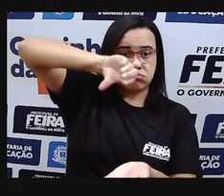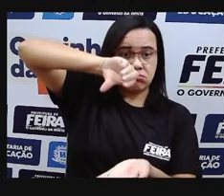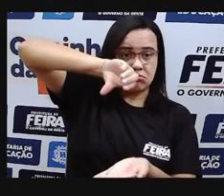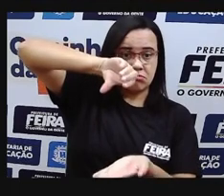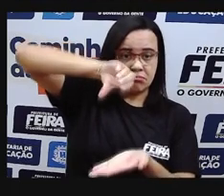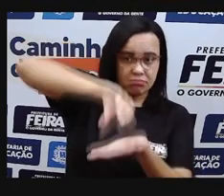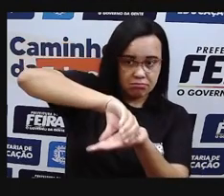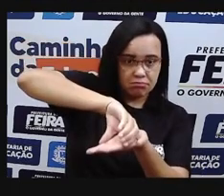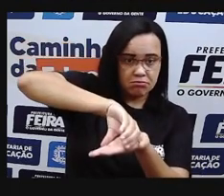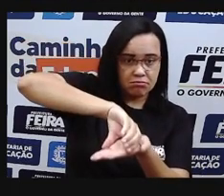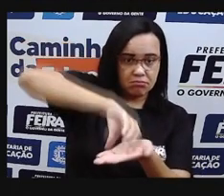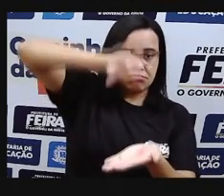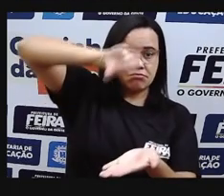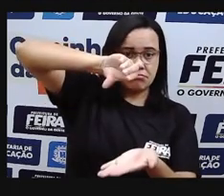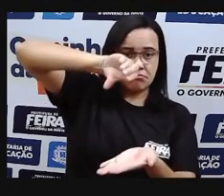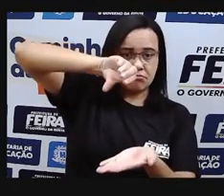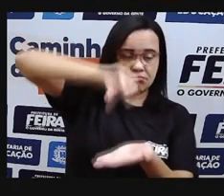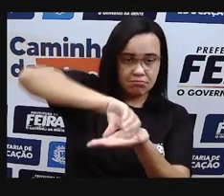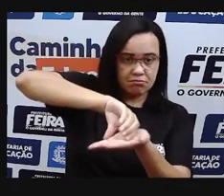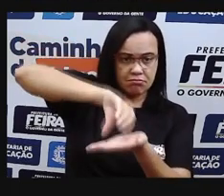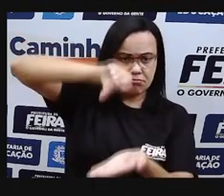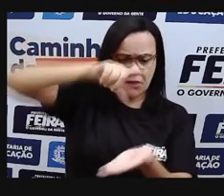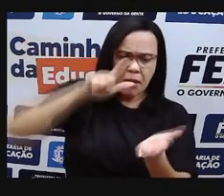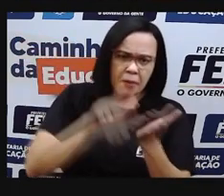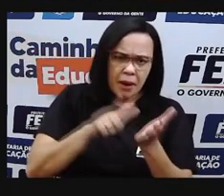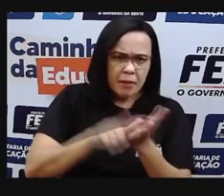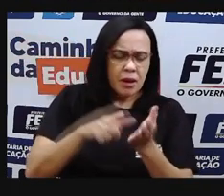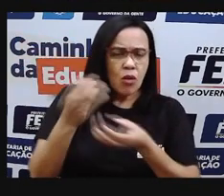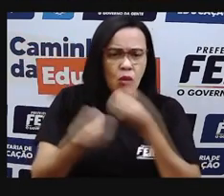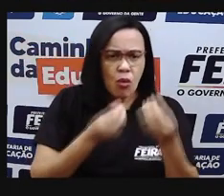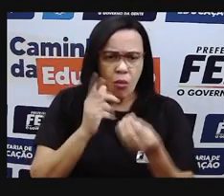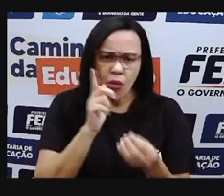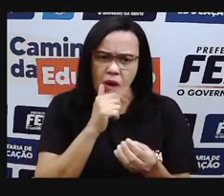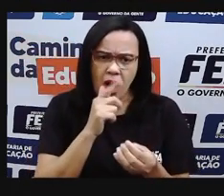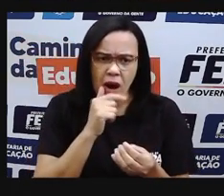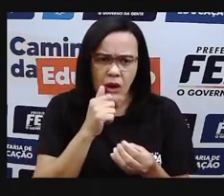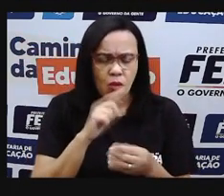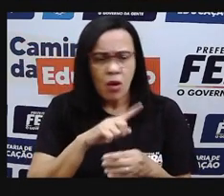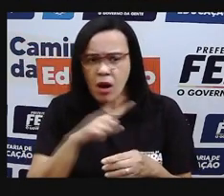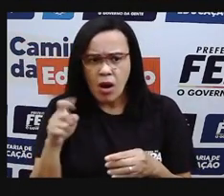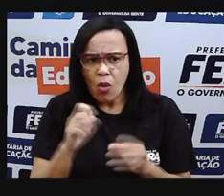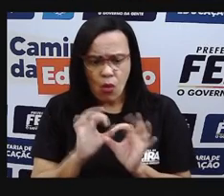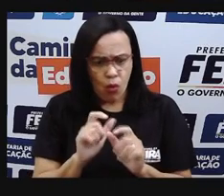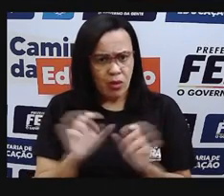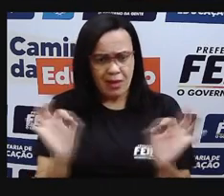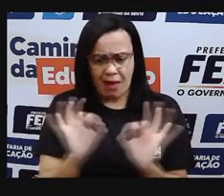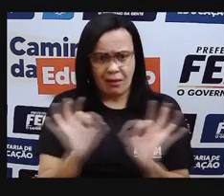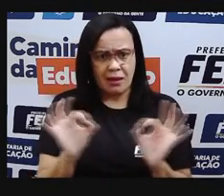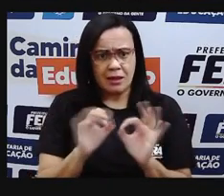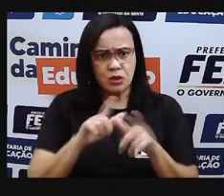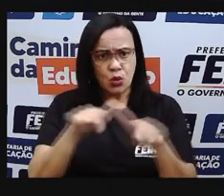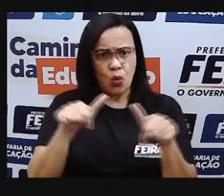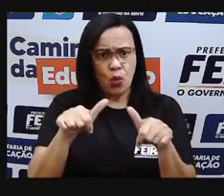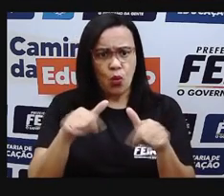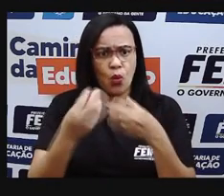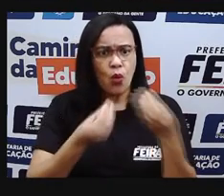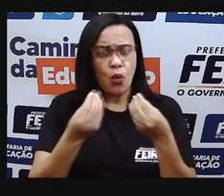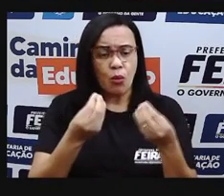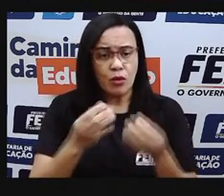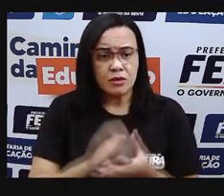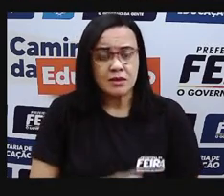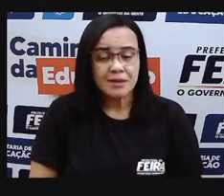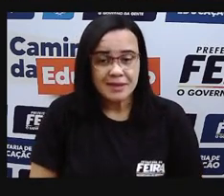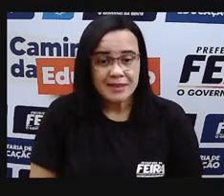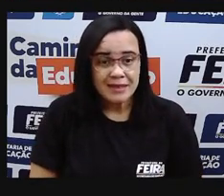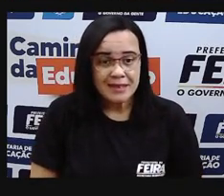o papel vai estar molhado ou vai estar seco? Provavelmente, se você fizer certo, ele vai estar seco. Por quê? Porque o